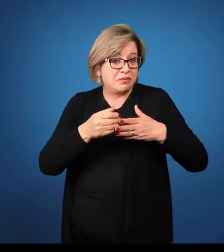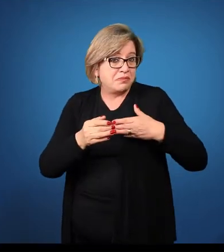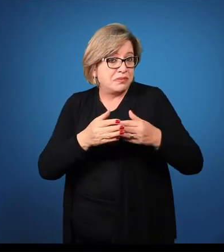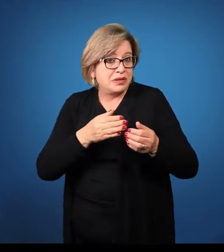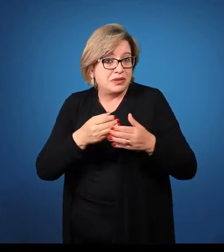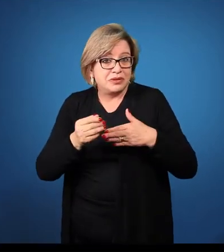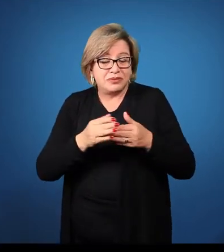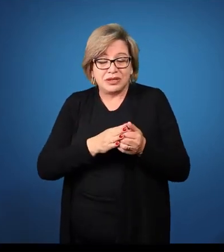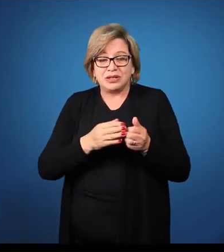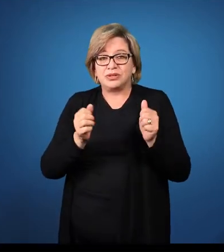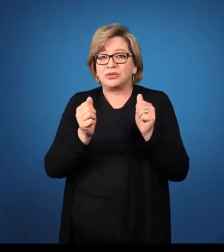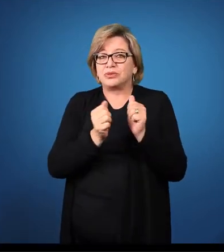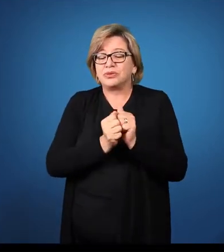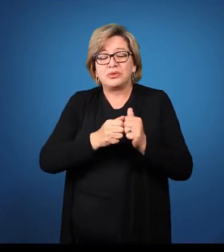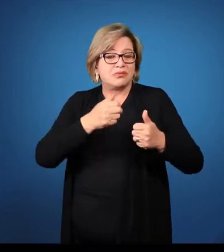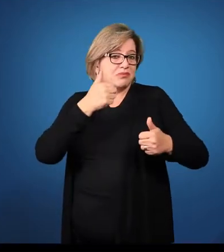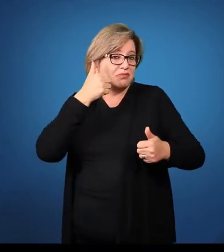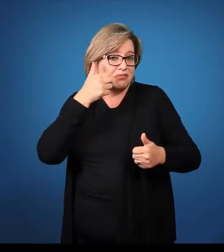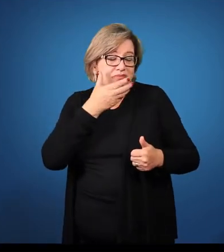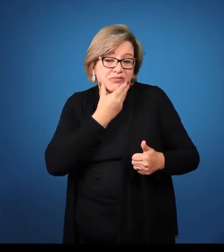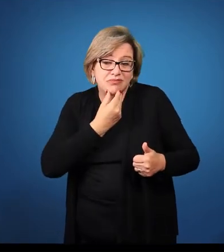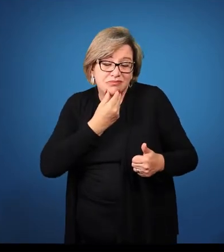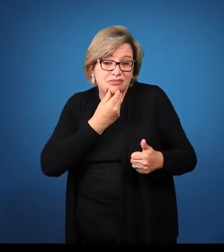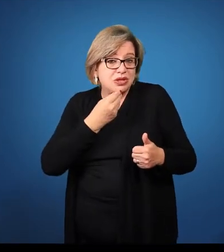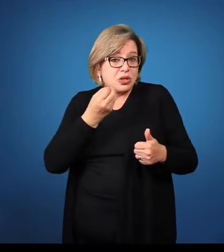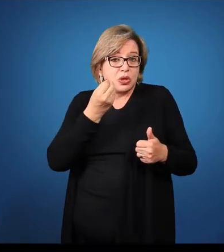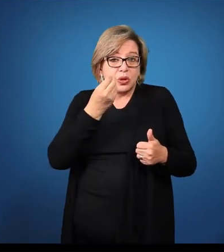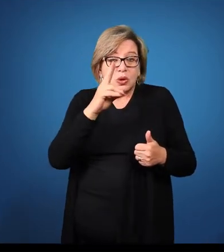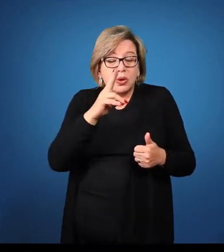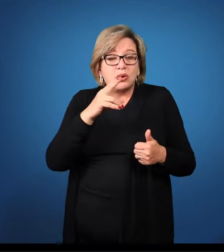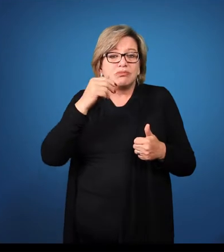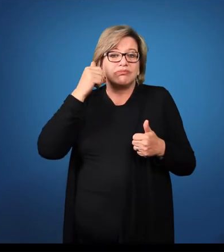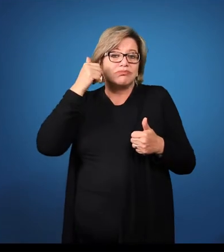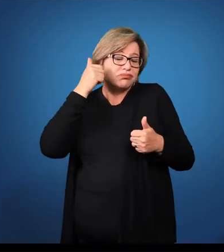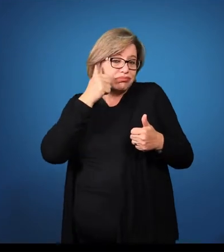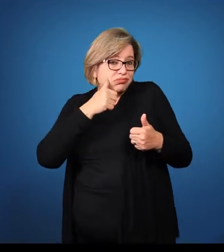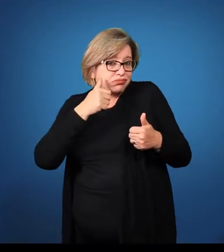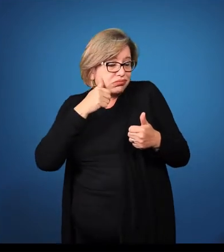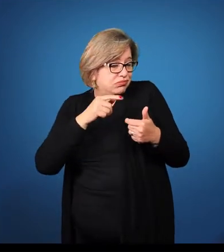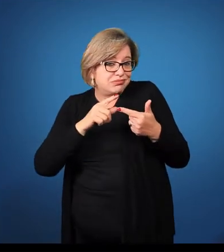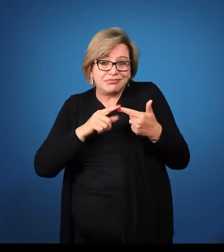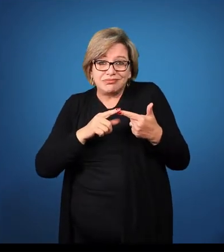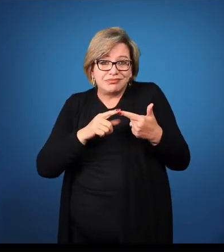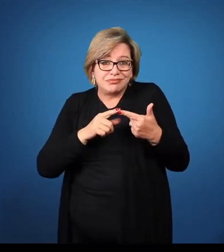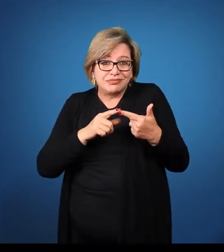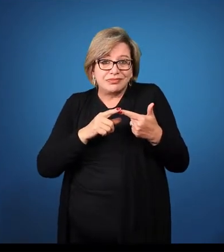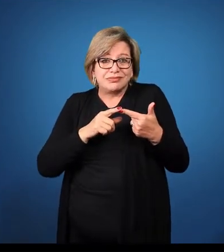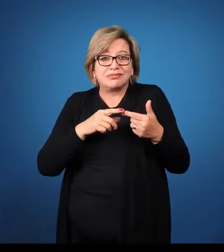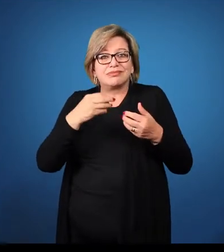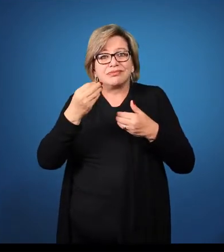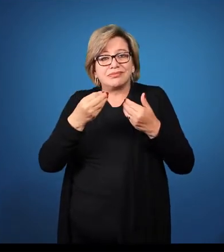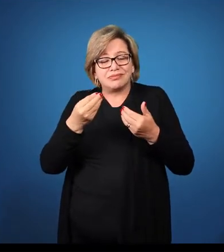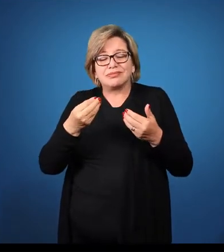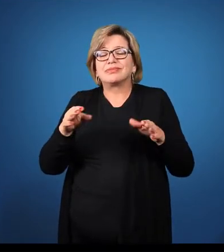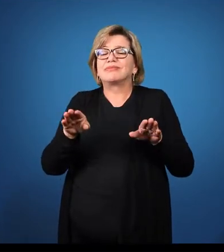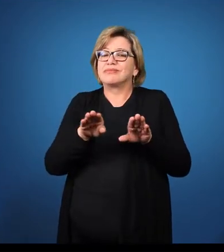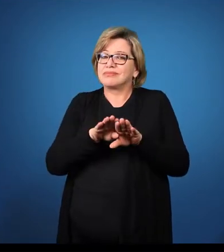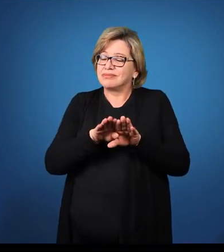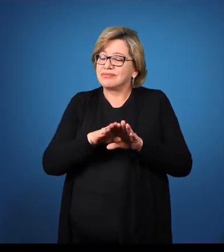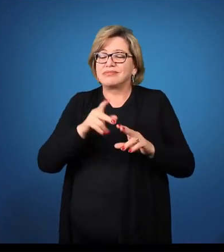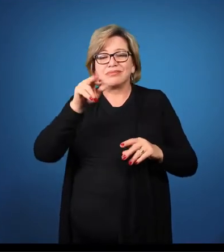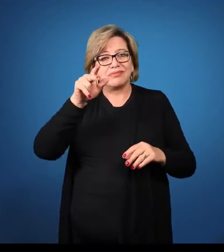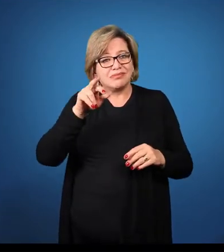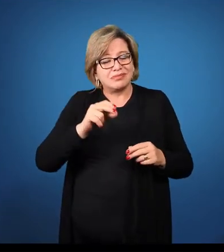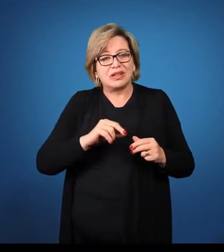para o substantivo masculino, quando ele se referir a um masculino, ou a um feminino.